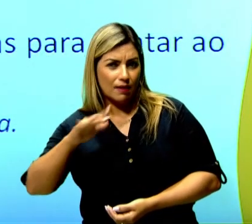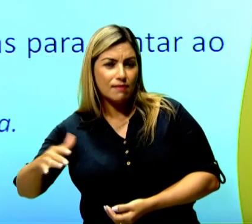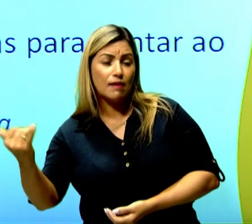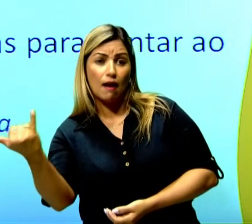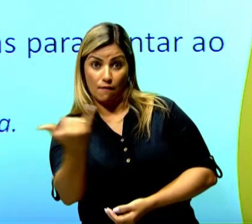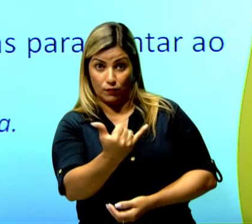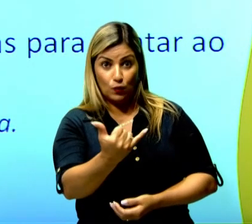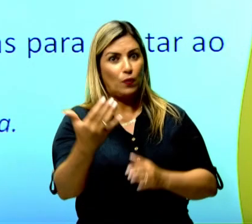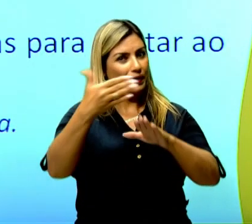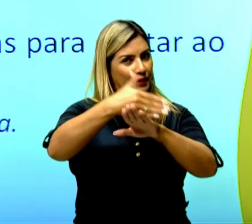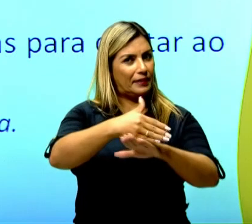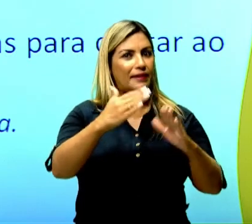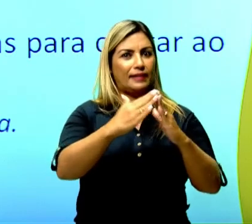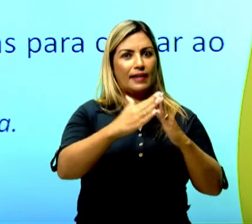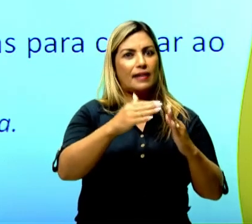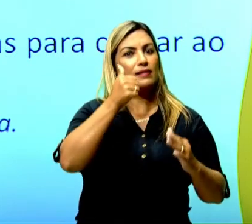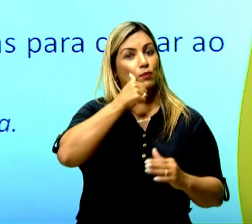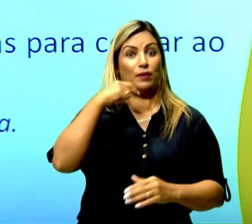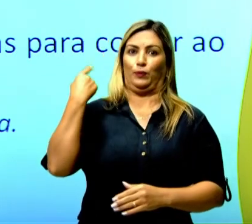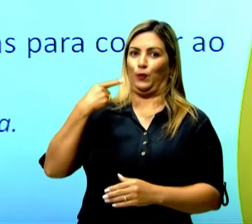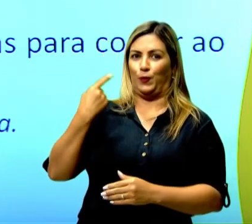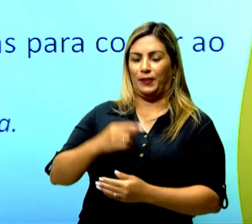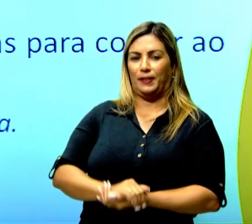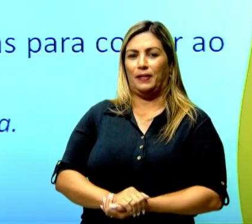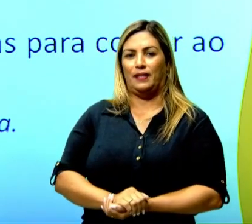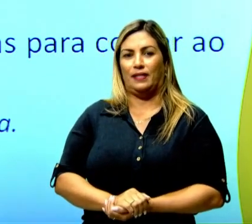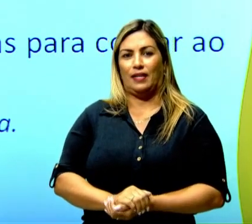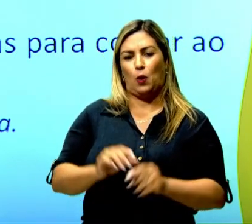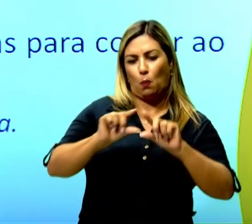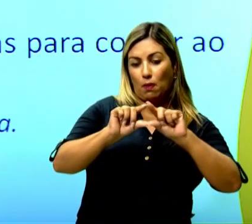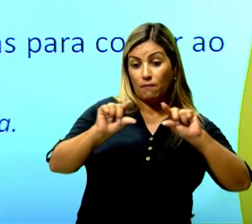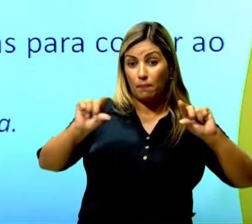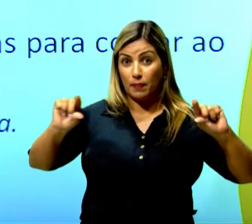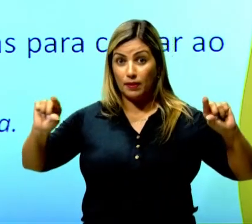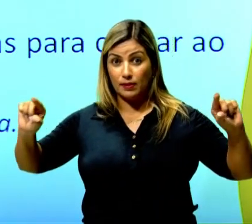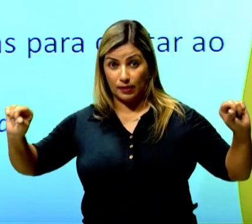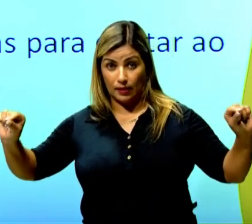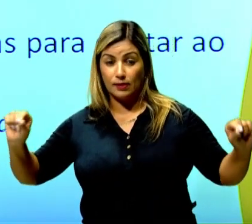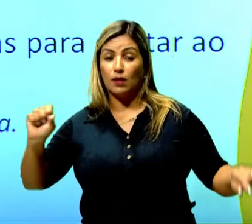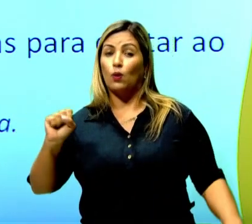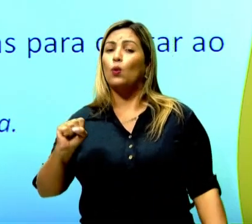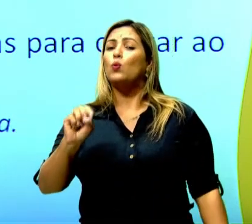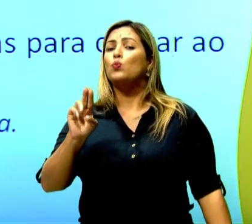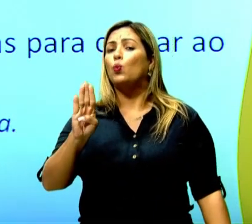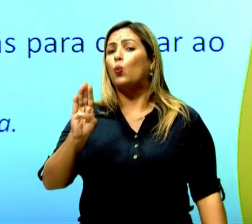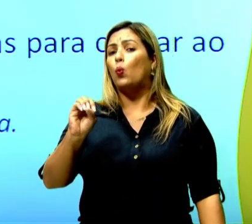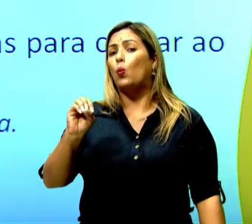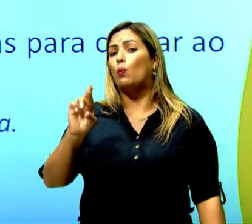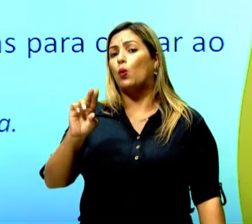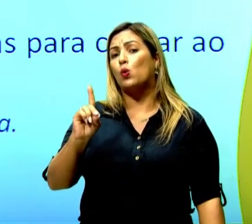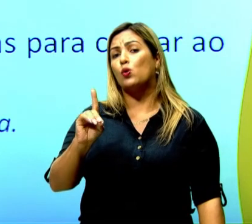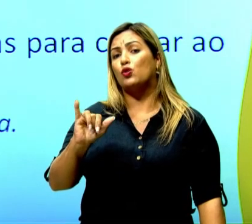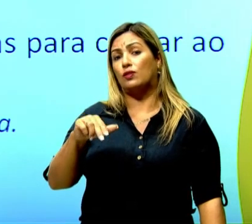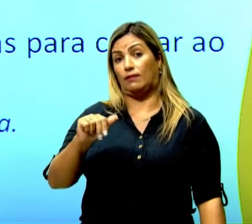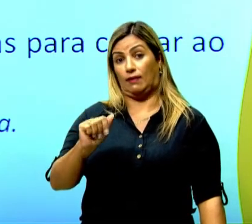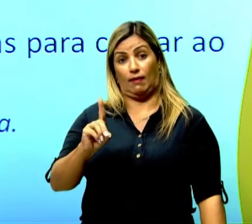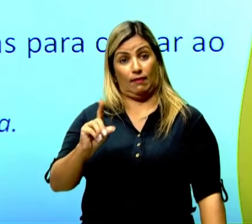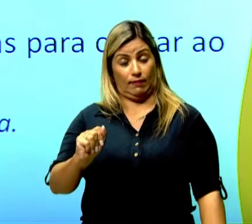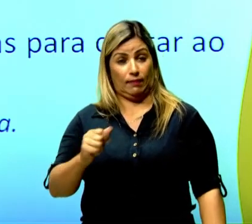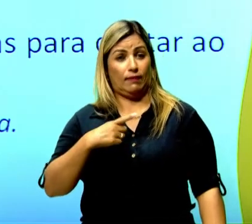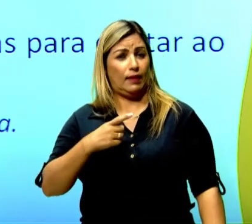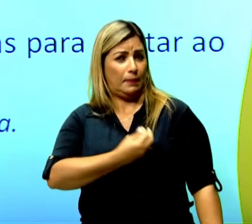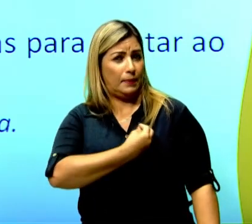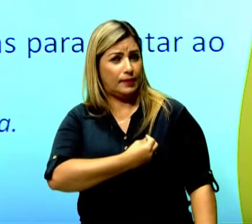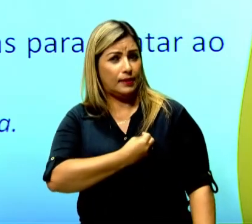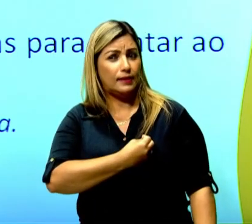da doida. Normalmente, é marcado assim como oração subordinada, tá? A presença do que vai ser bem, a gente vai perceber a presença